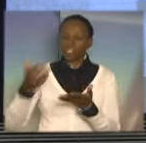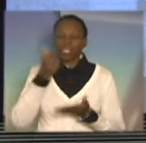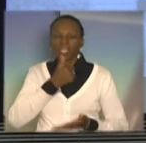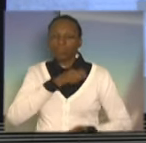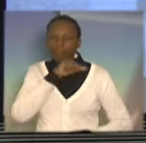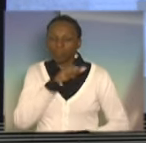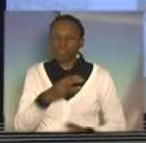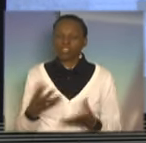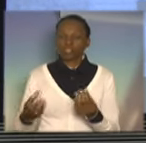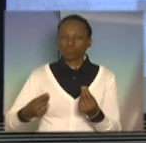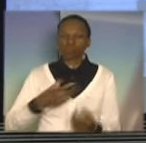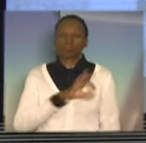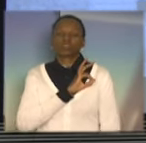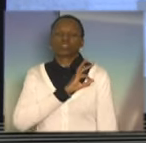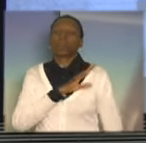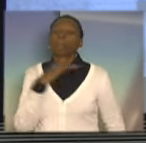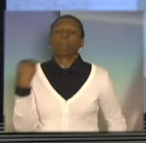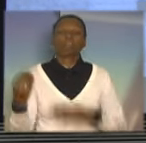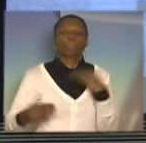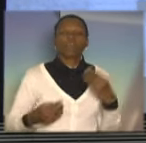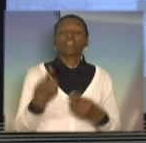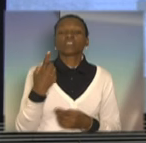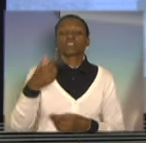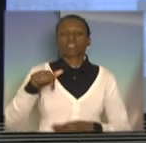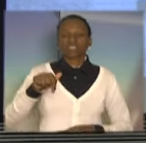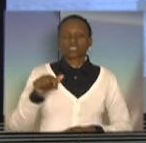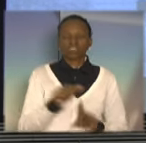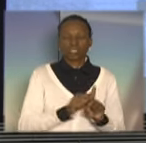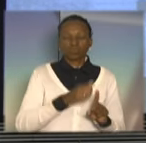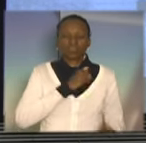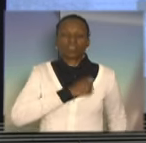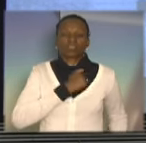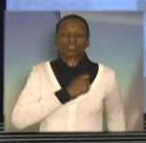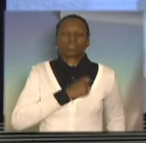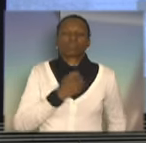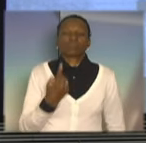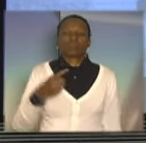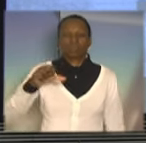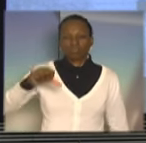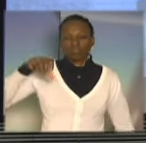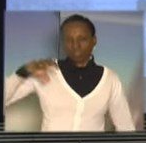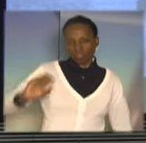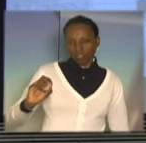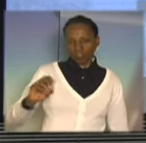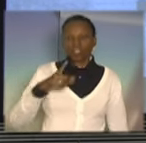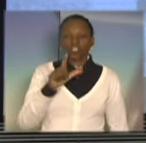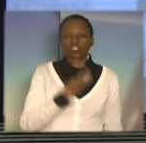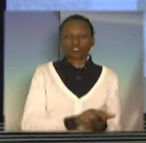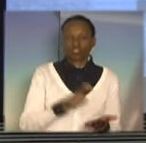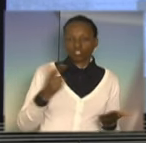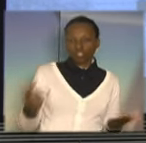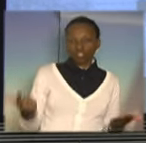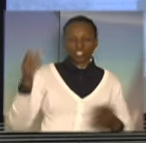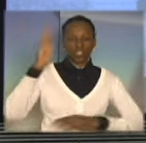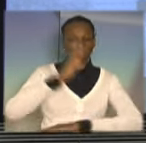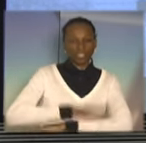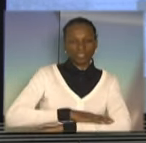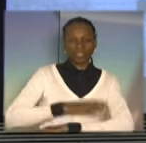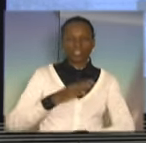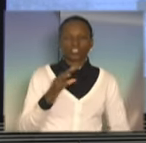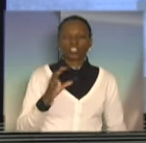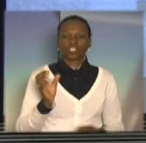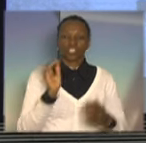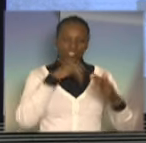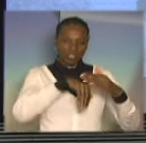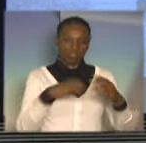17 de agosto de 1990, com repórteres do então Jornal da Tarde dentro da viatura. Esse dia foi a